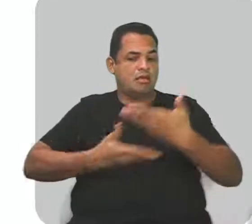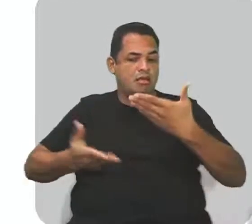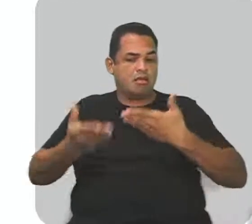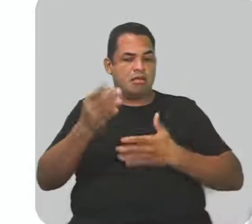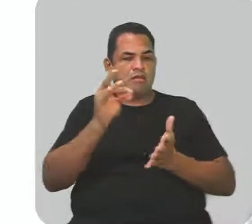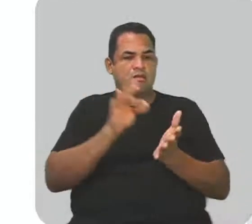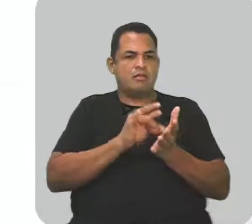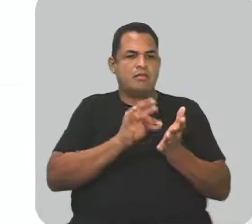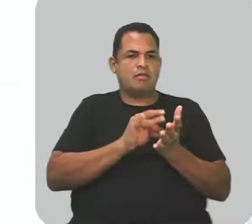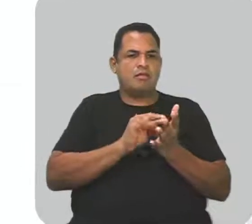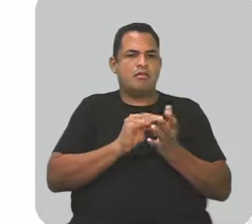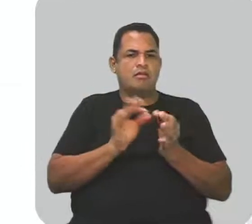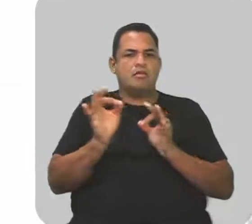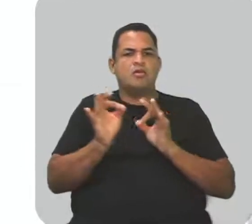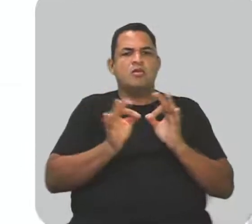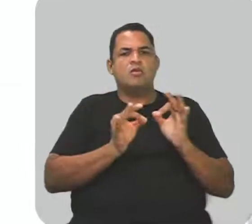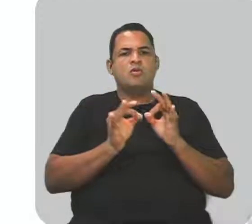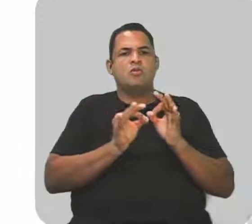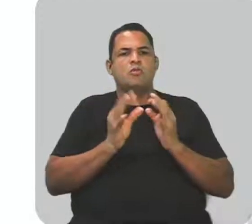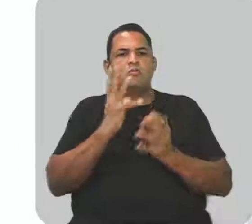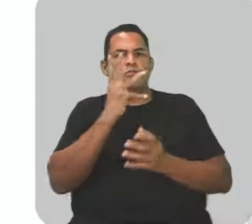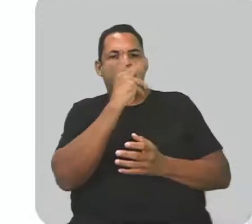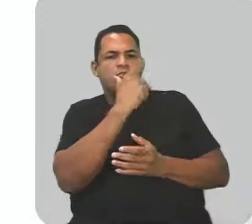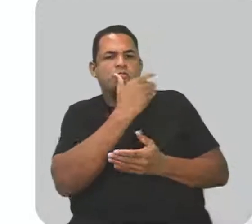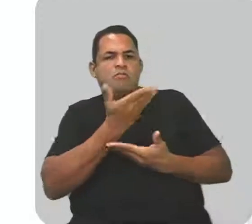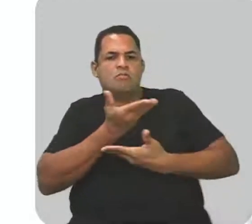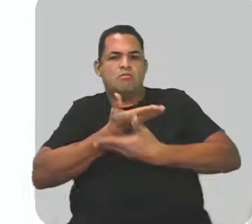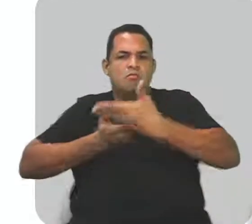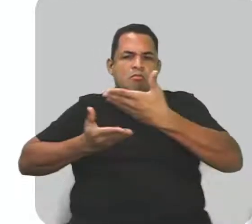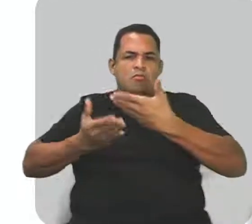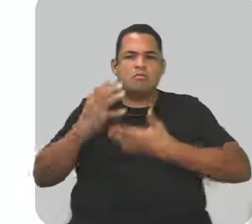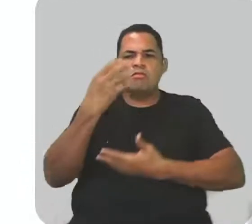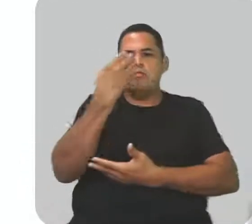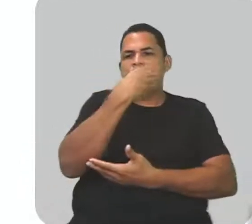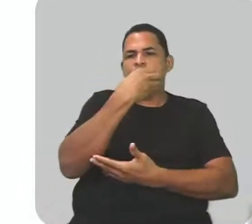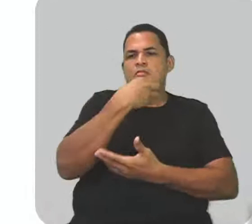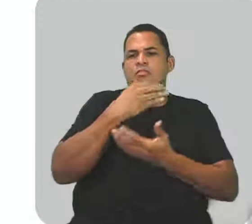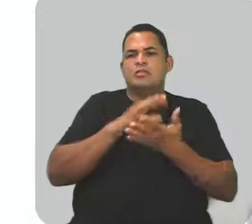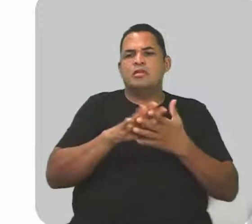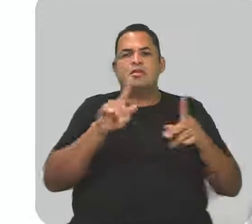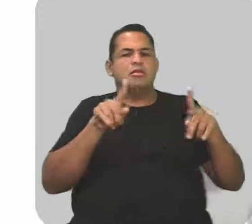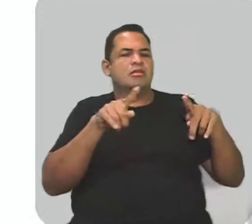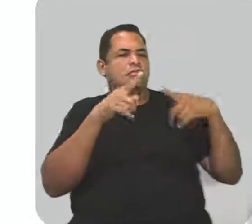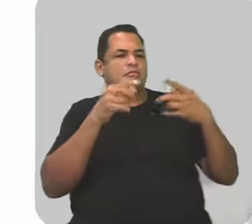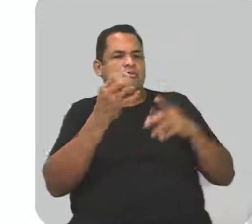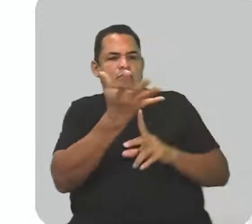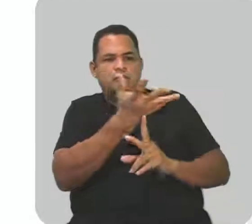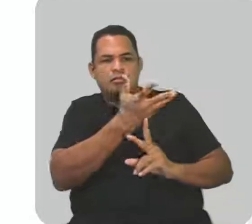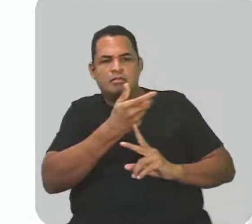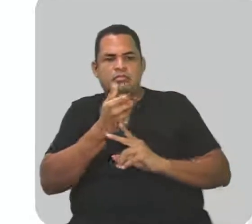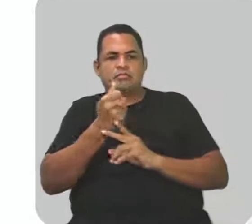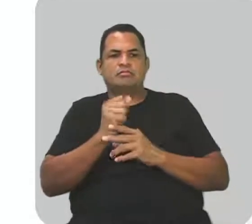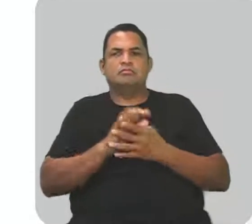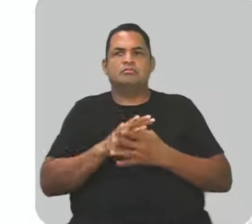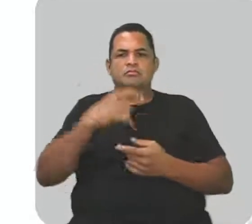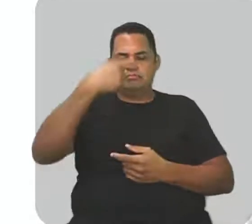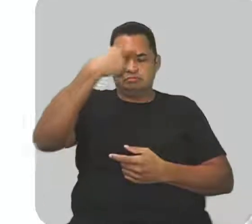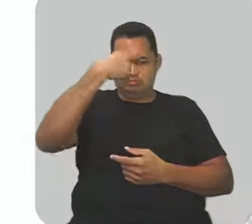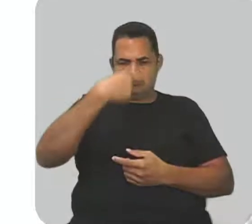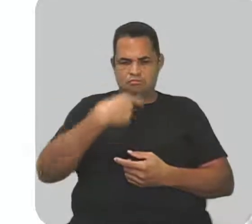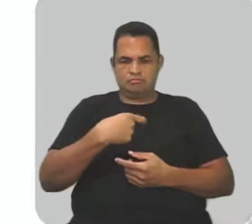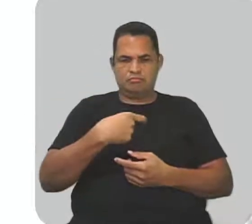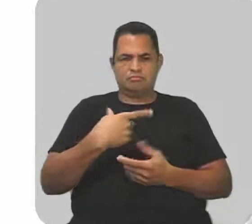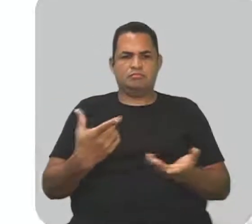Terceira. É construída de beleza, harmonia, musicalidade, ritmo, arte e